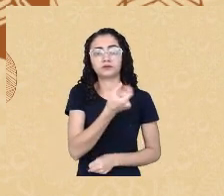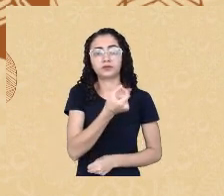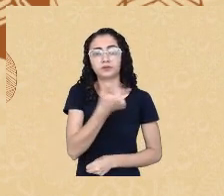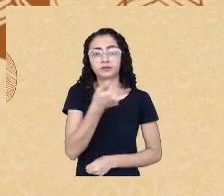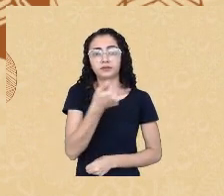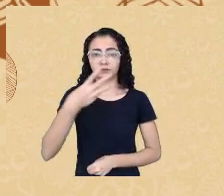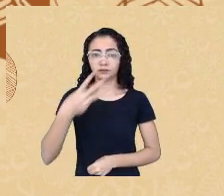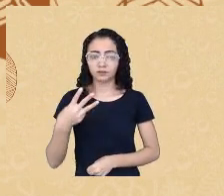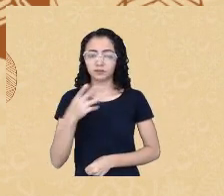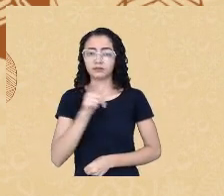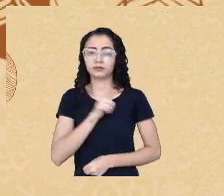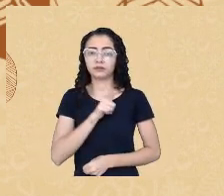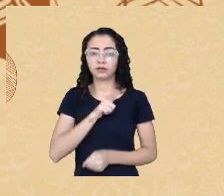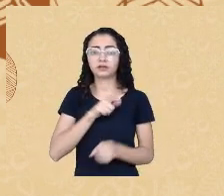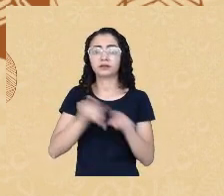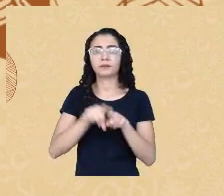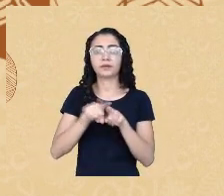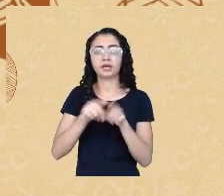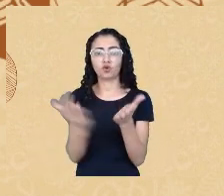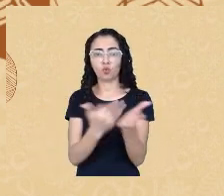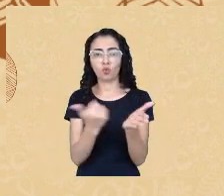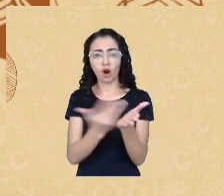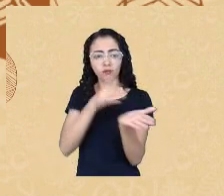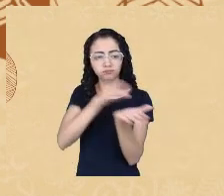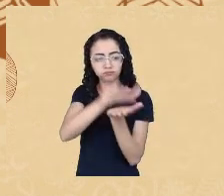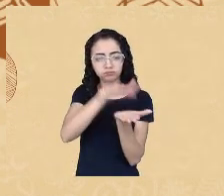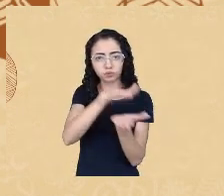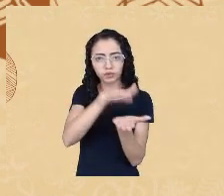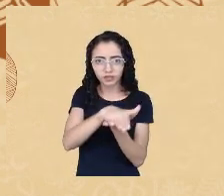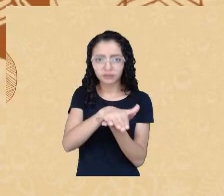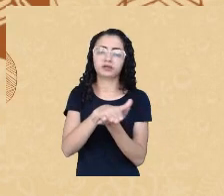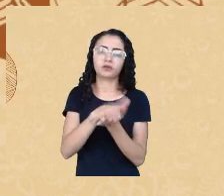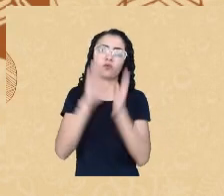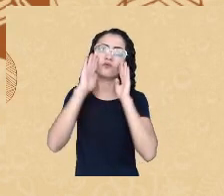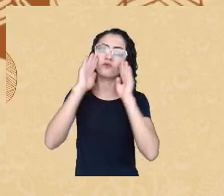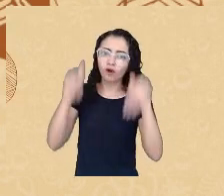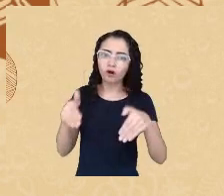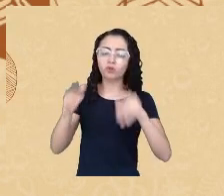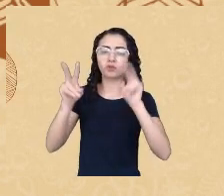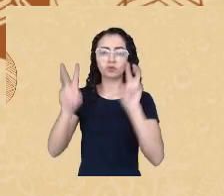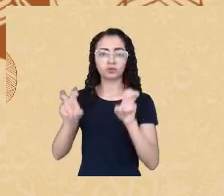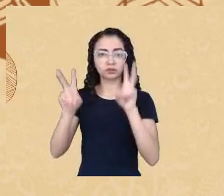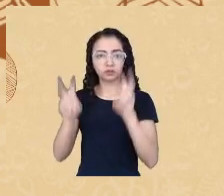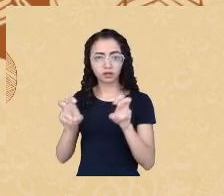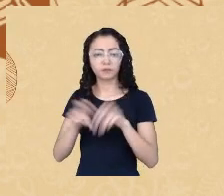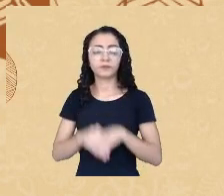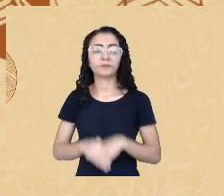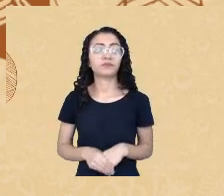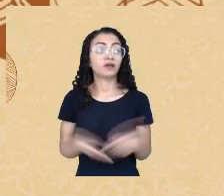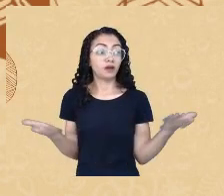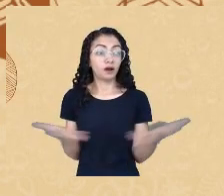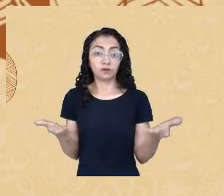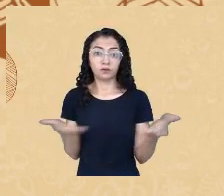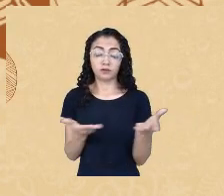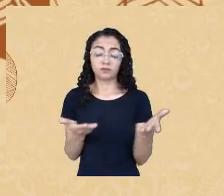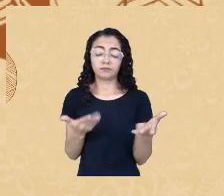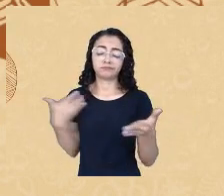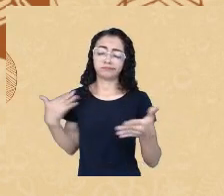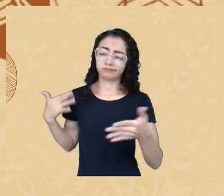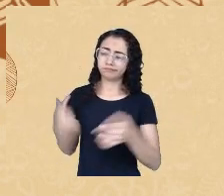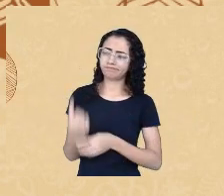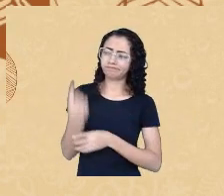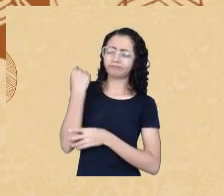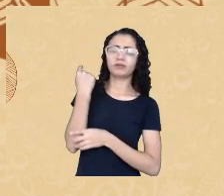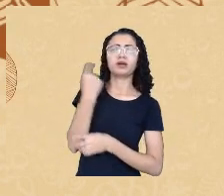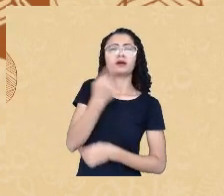desses aspectos, também pelo Conselho Federal de Psicologia, e mais recentemente, em 2018, a Resolução 009